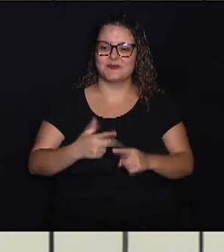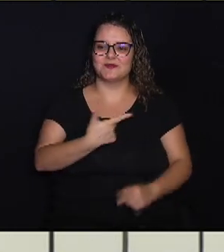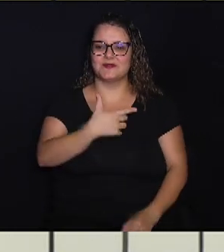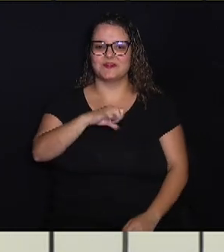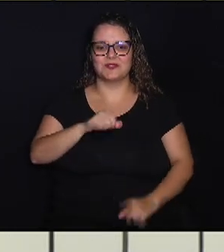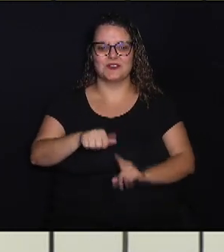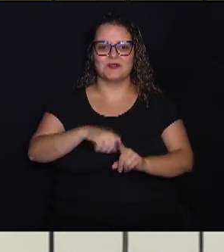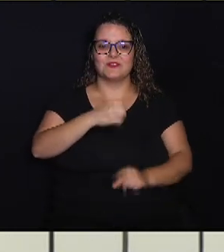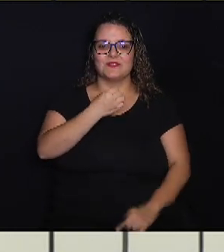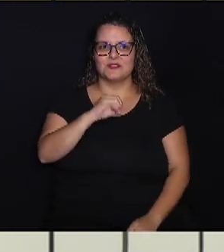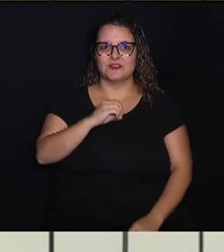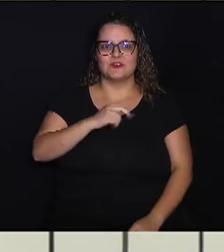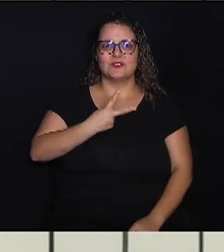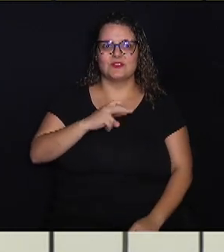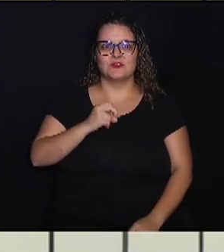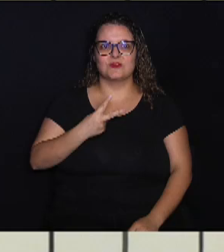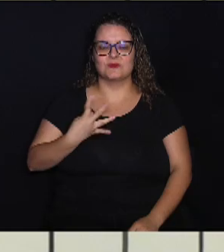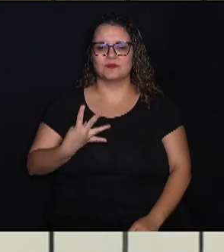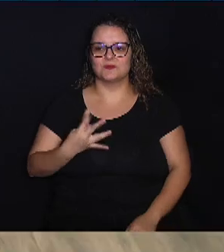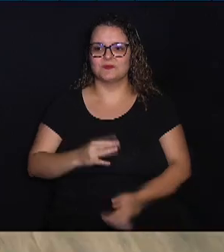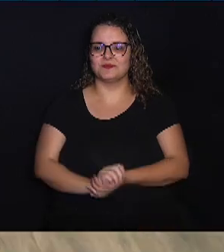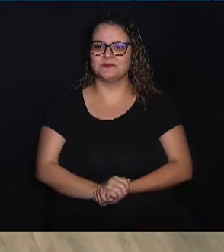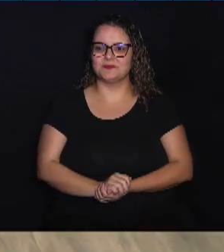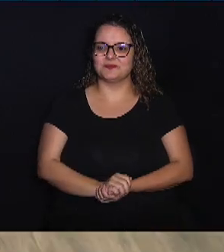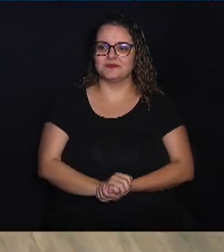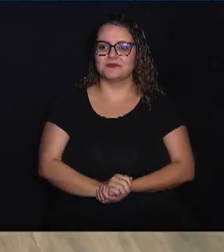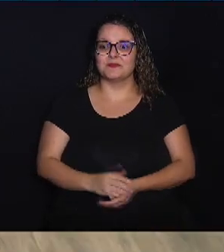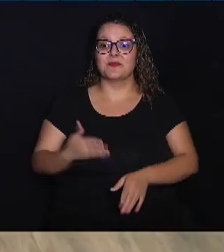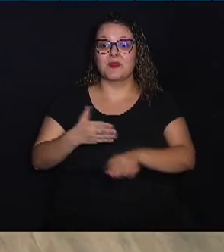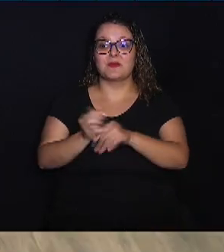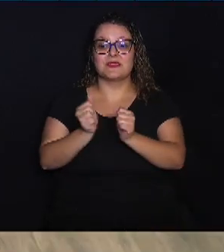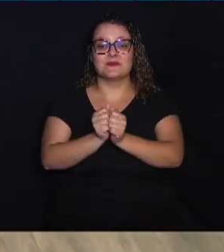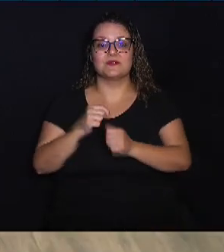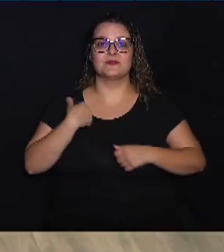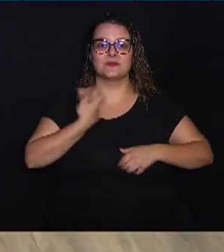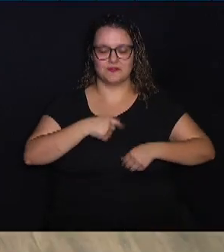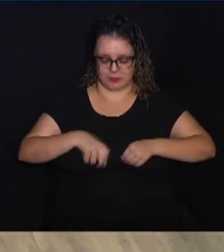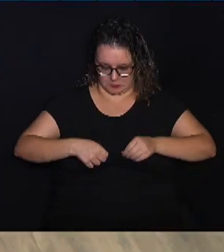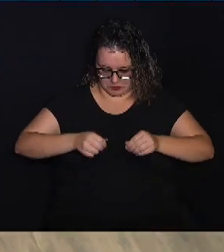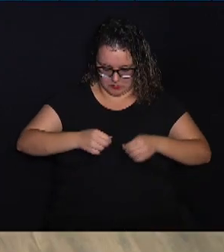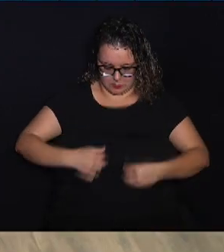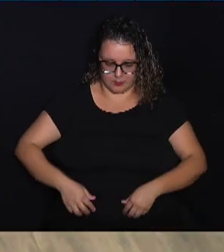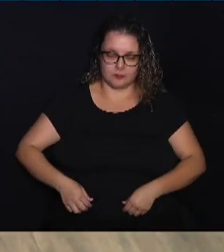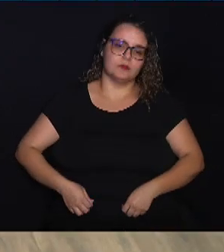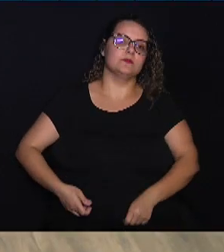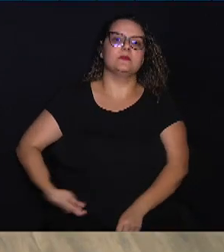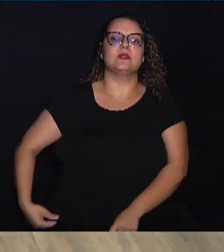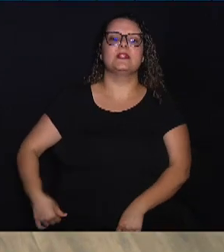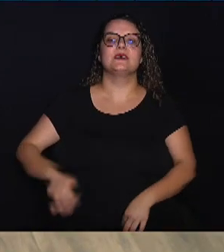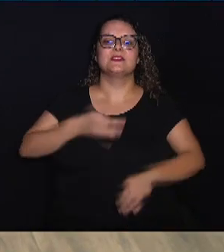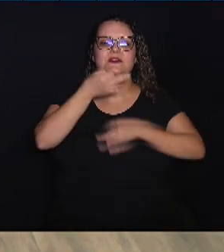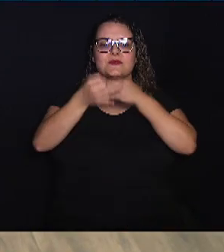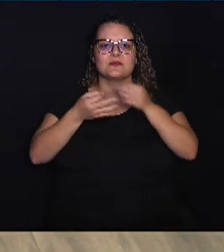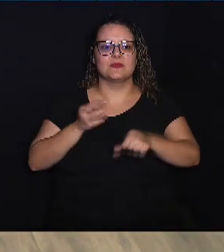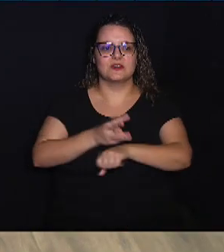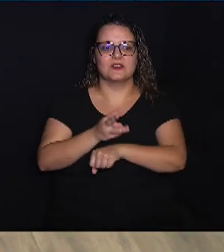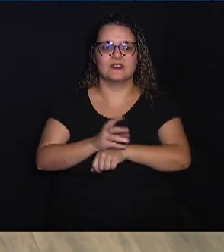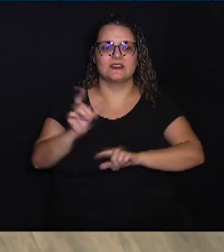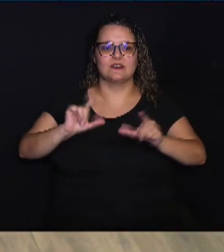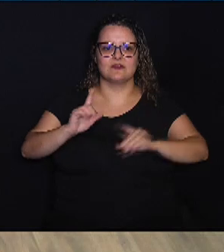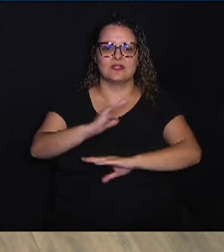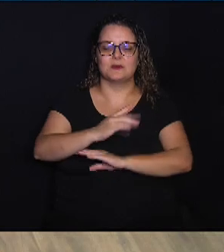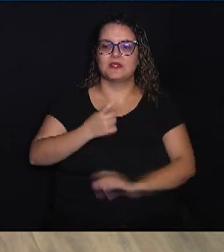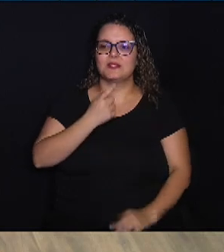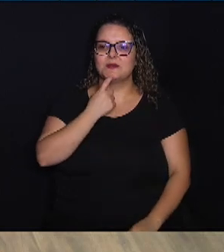outubro de 2024. Participe com a gente, mande a sua sugestão ou a sua opinião para o WhatsApp da TV Câmara